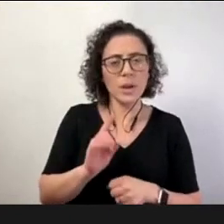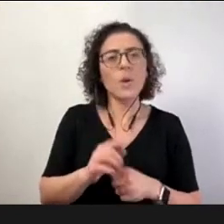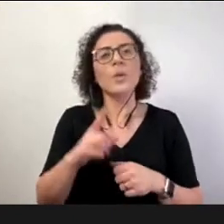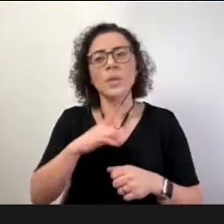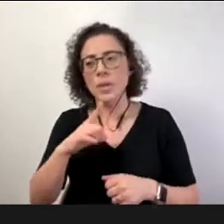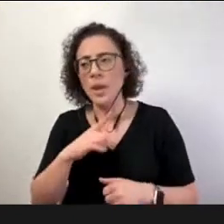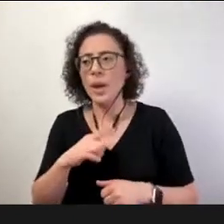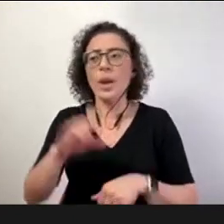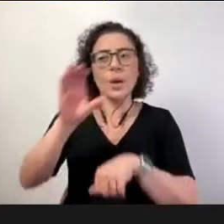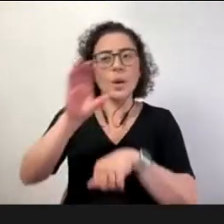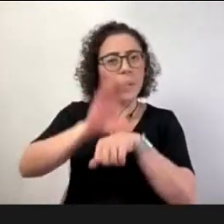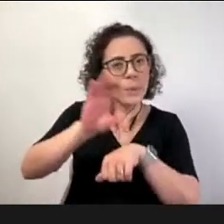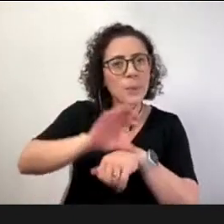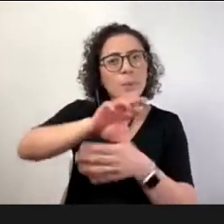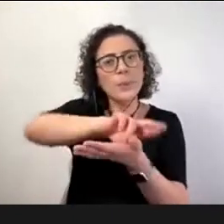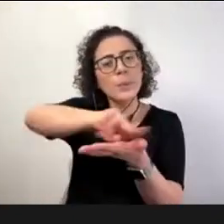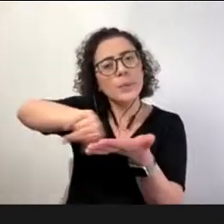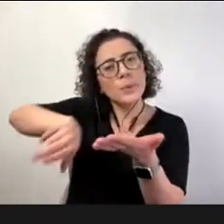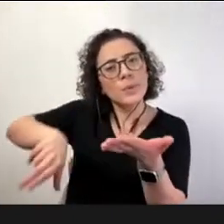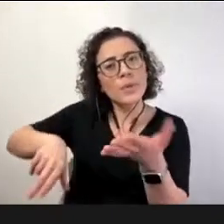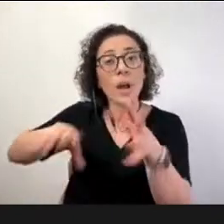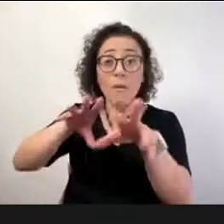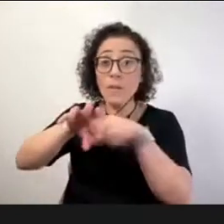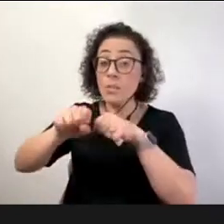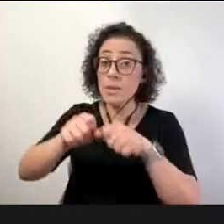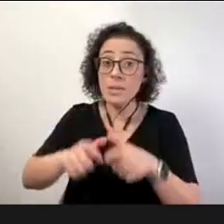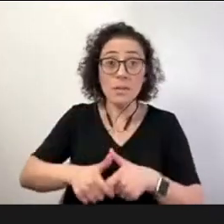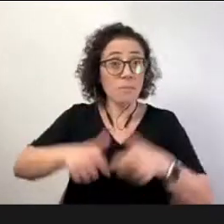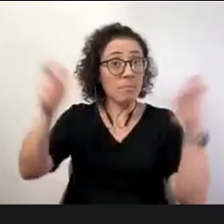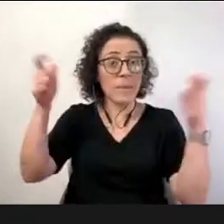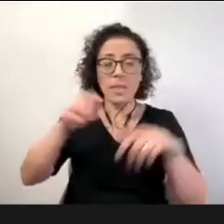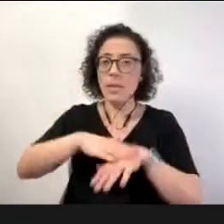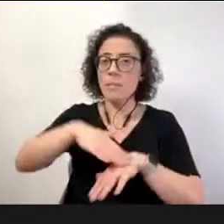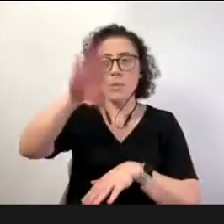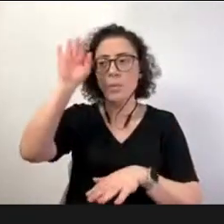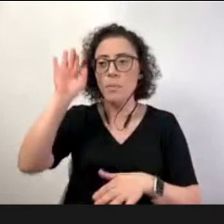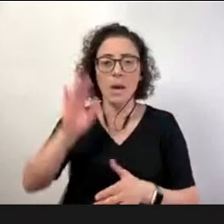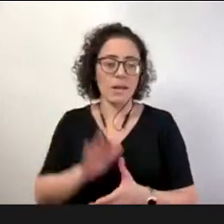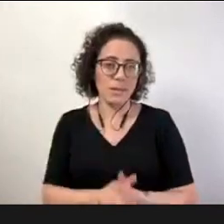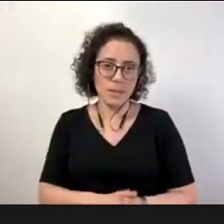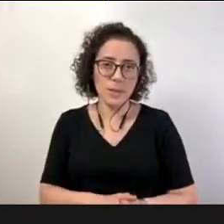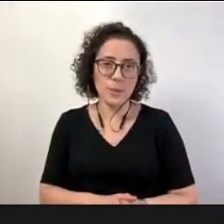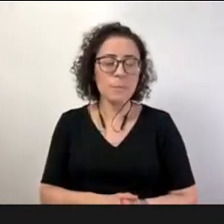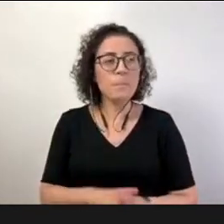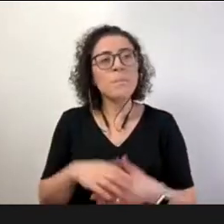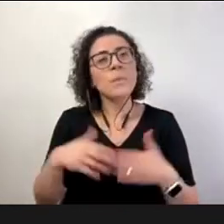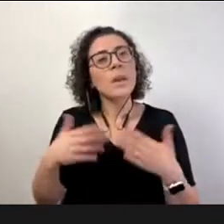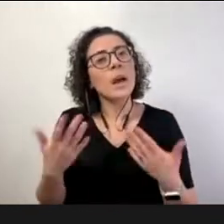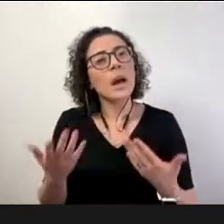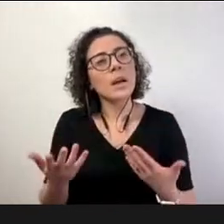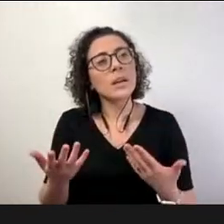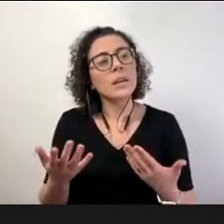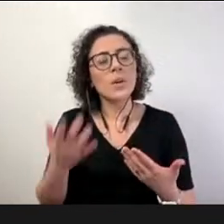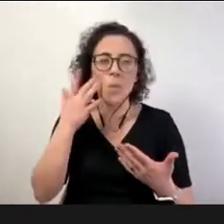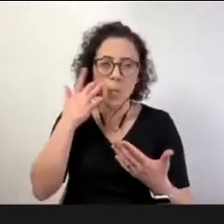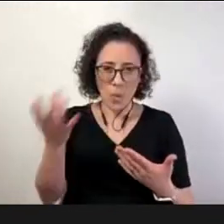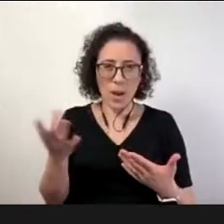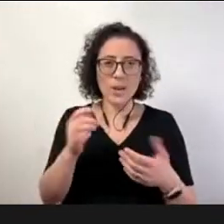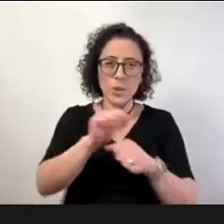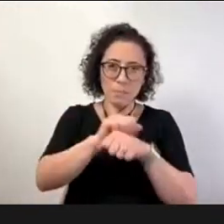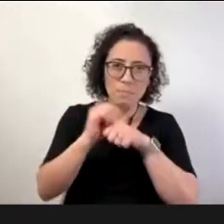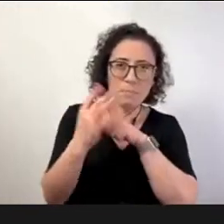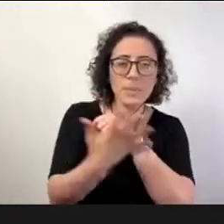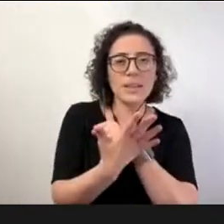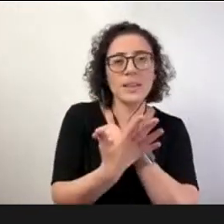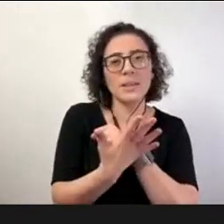que faz dessa formação essa formação é mais ampla e aí talvez o que a pandemia tenha acelerado